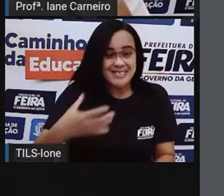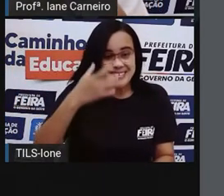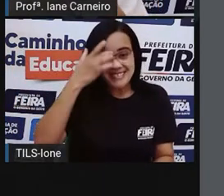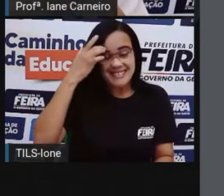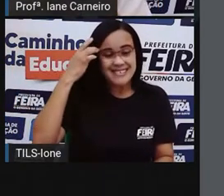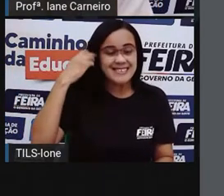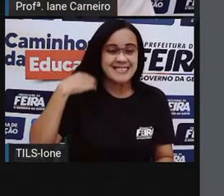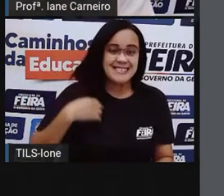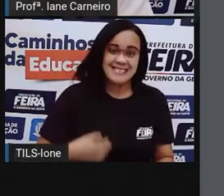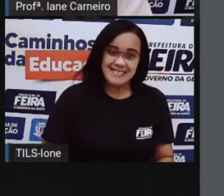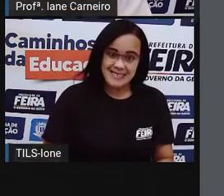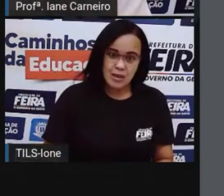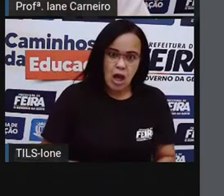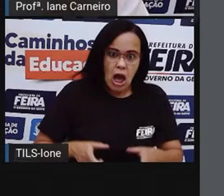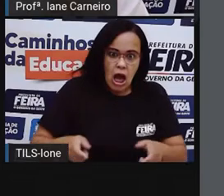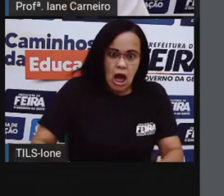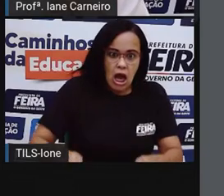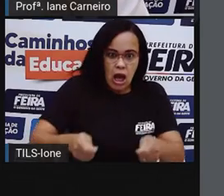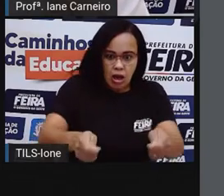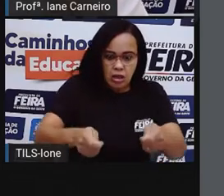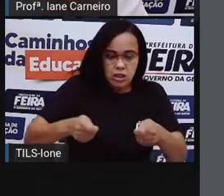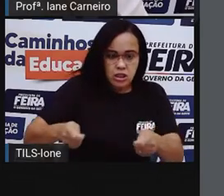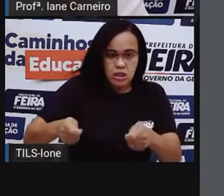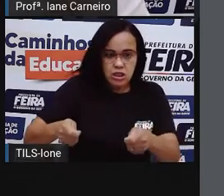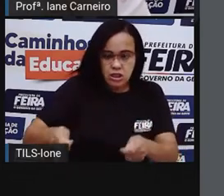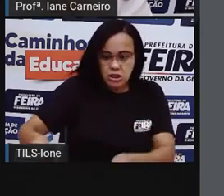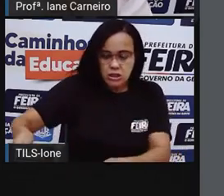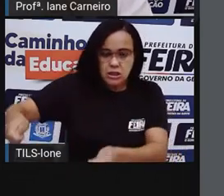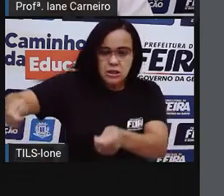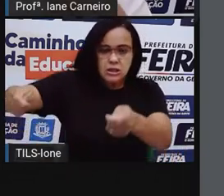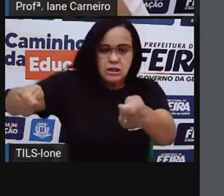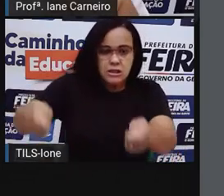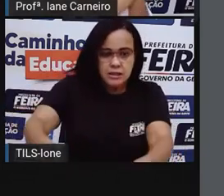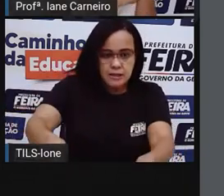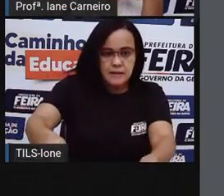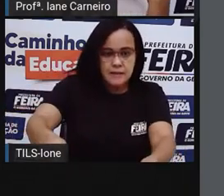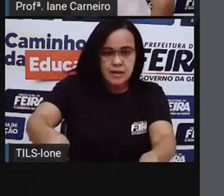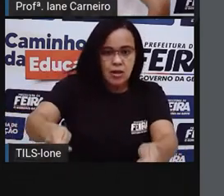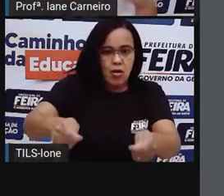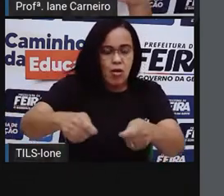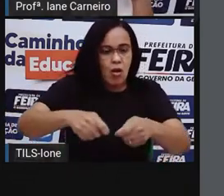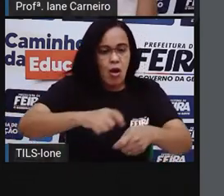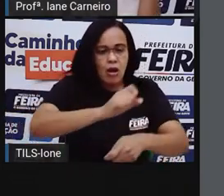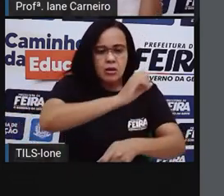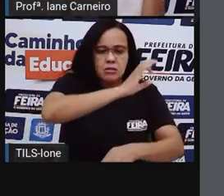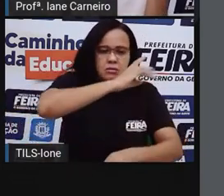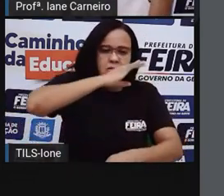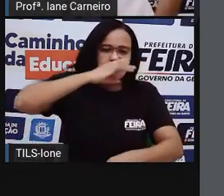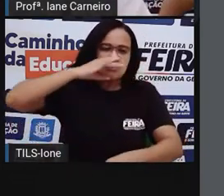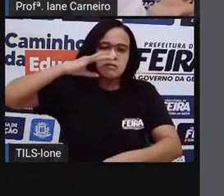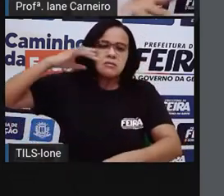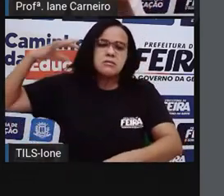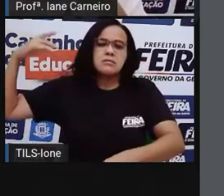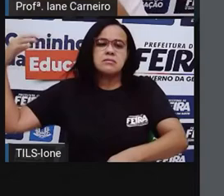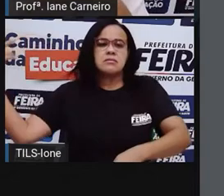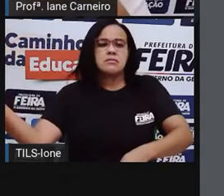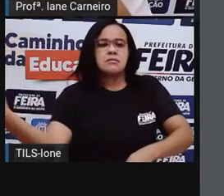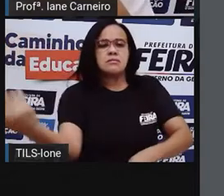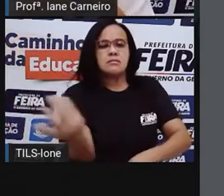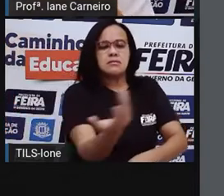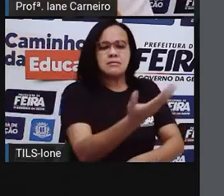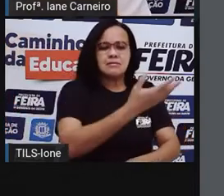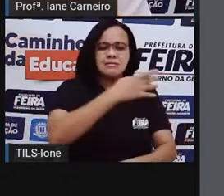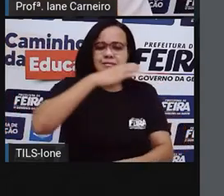Ao retirar o bolo da forma, no entanto, um cheiro gostoso invadiu o ar.